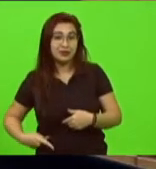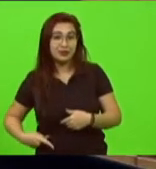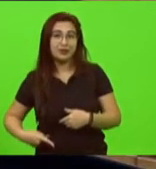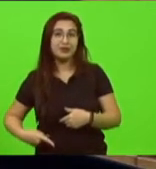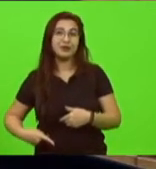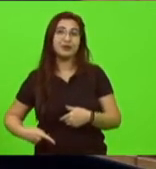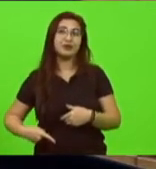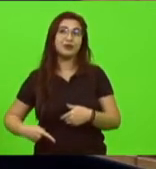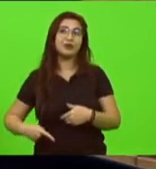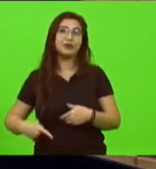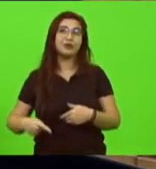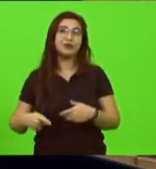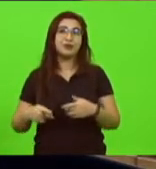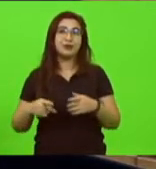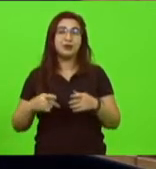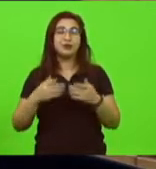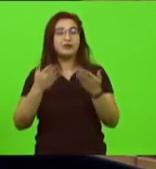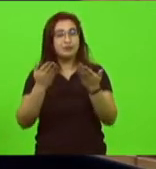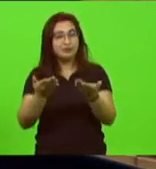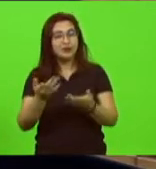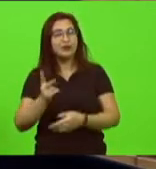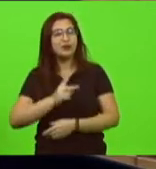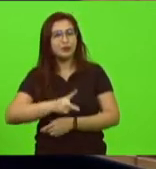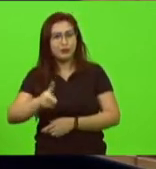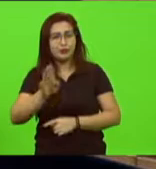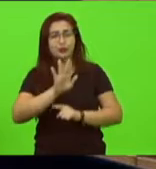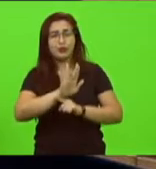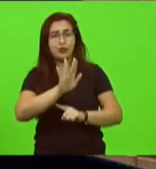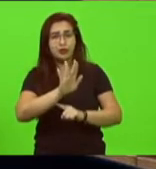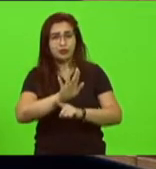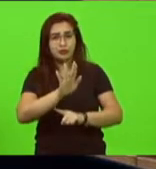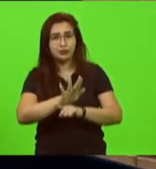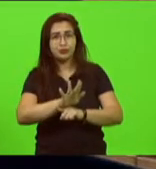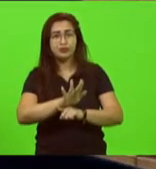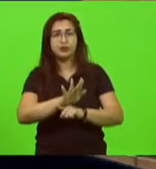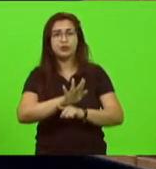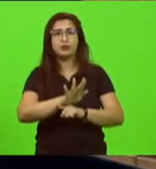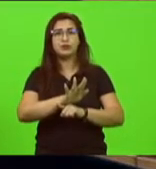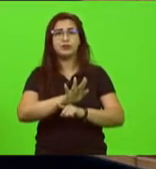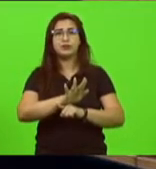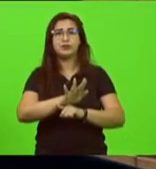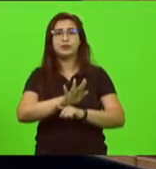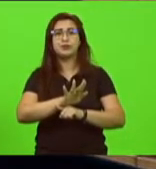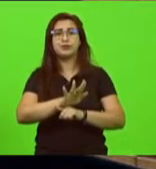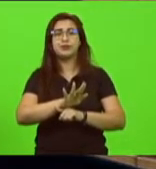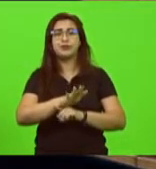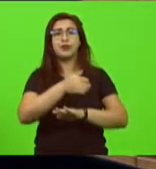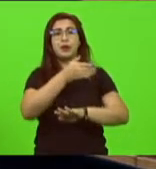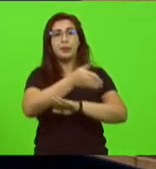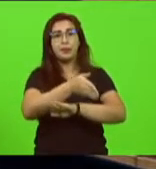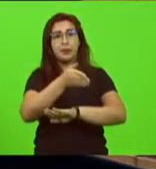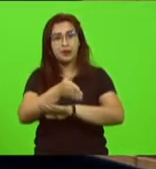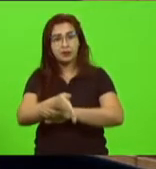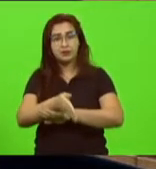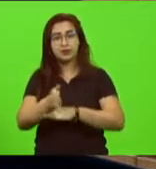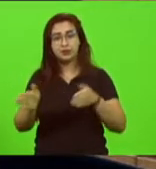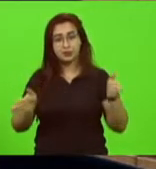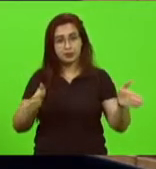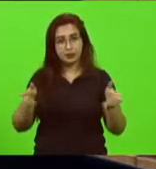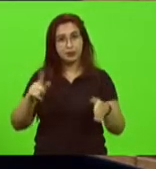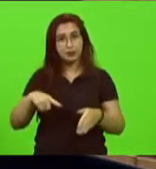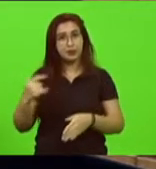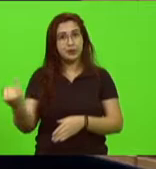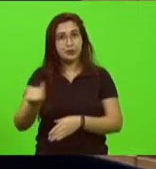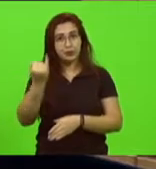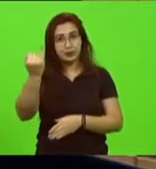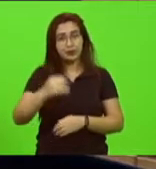Comissão mas tenho certeza que vai continuar contribuindo e as suas experiências sua participação nesse período foi muito importante hoje nós